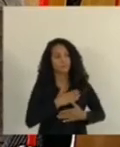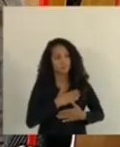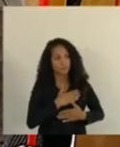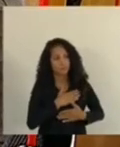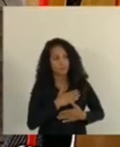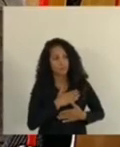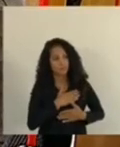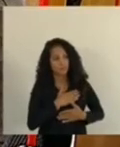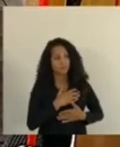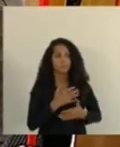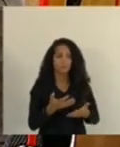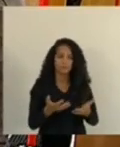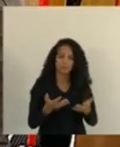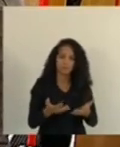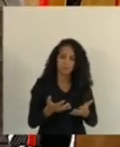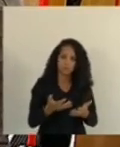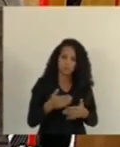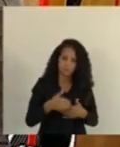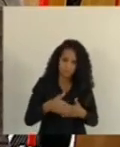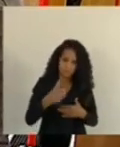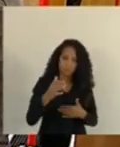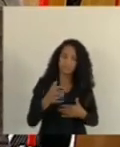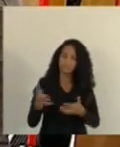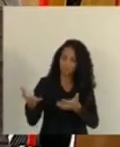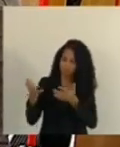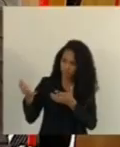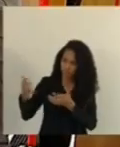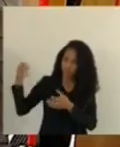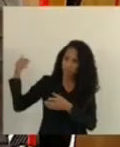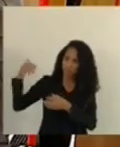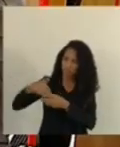vai justificar o